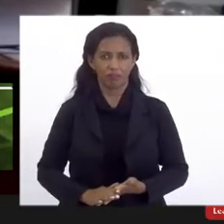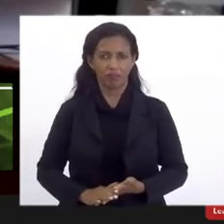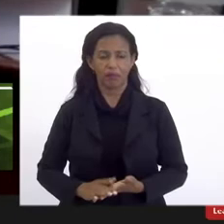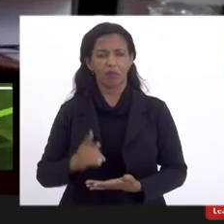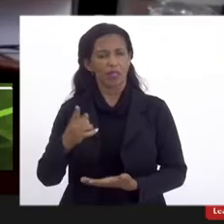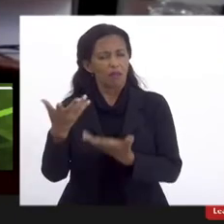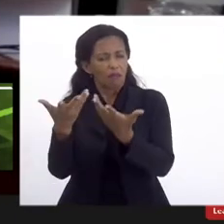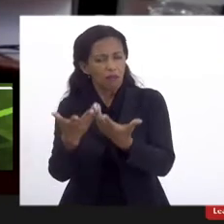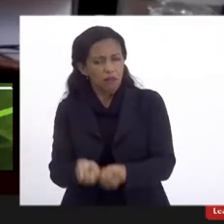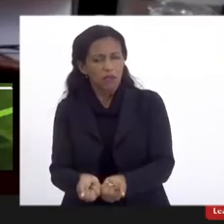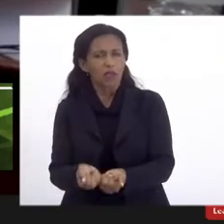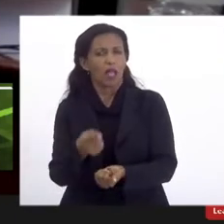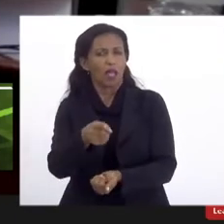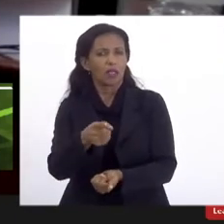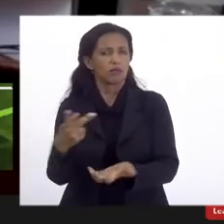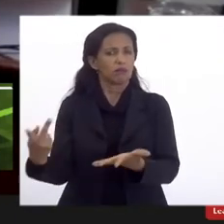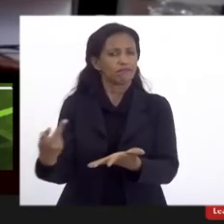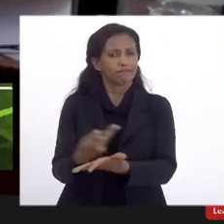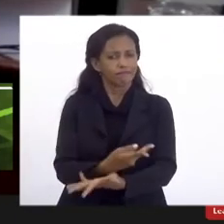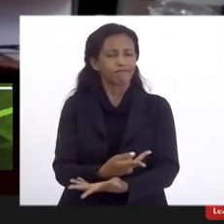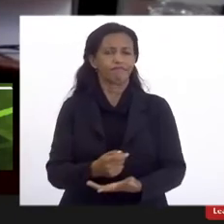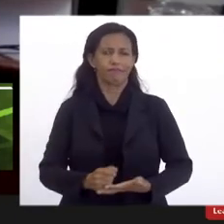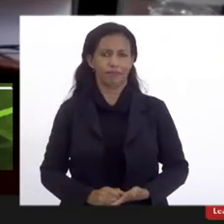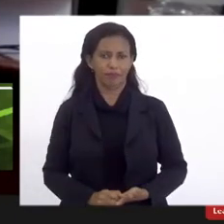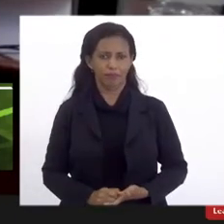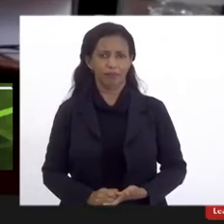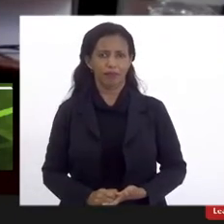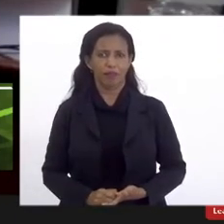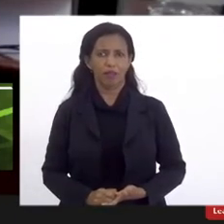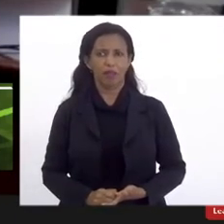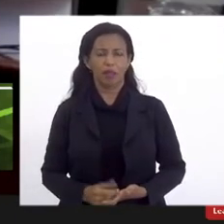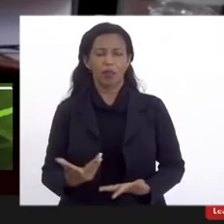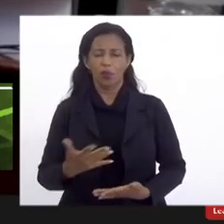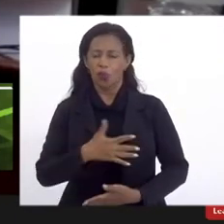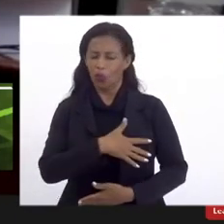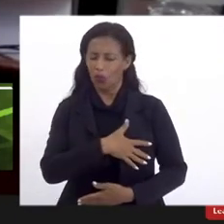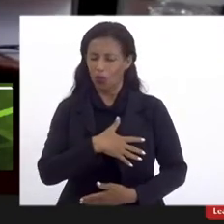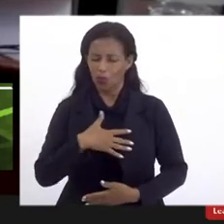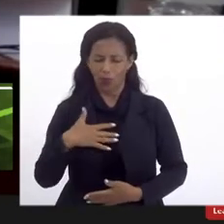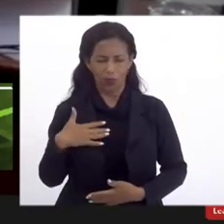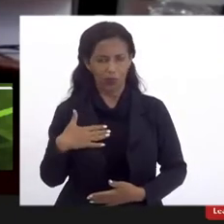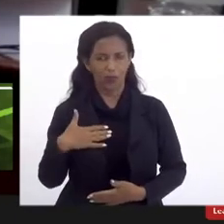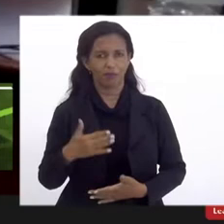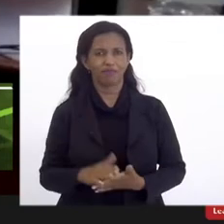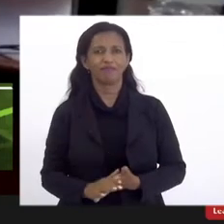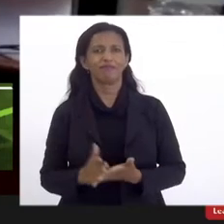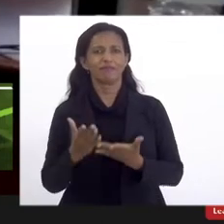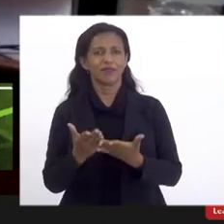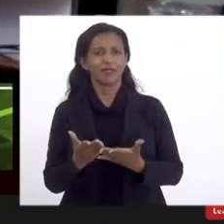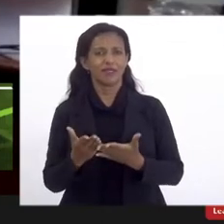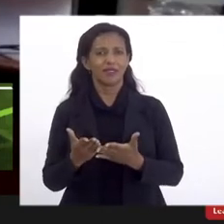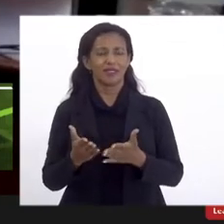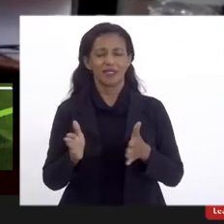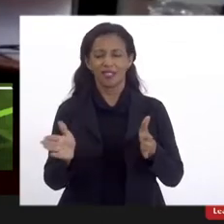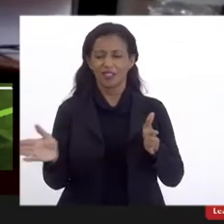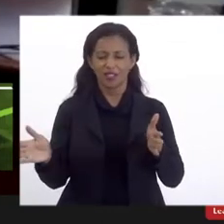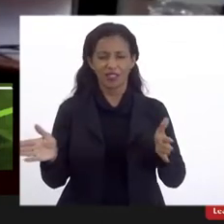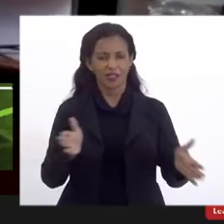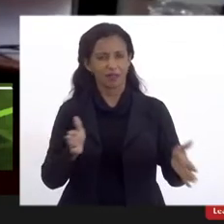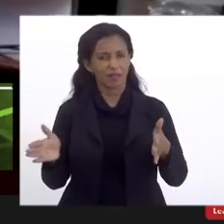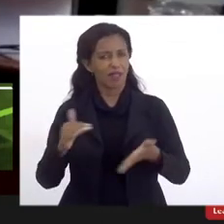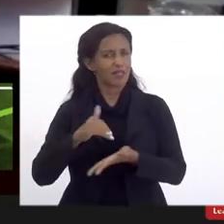isso funcione perfeitamente e que isso se realize. Então, muita honra de que seja durante essa secretaria